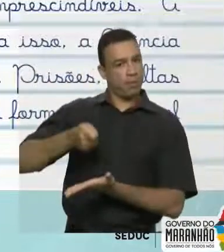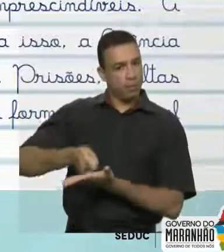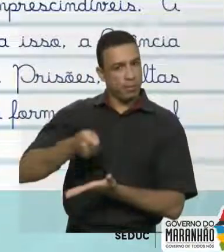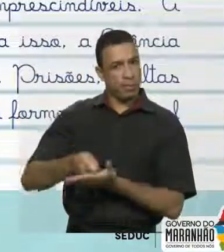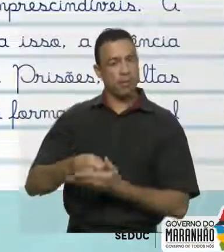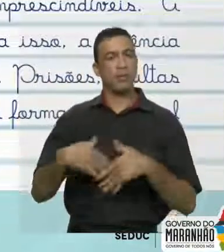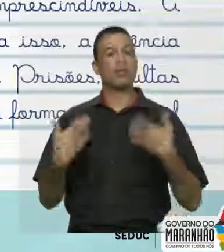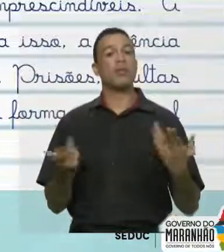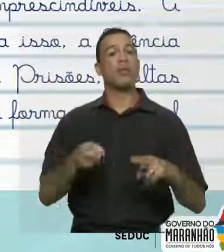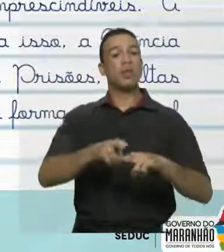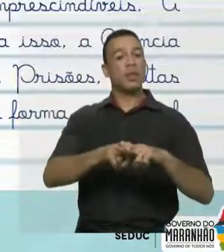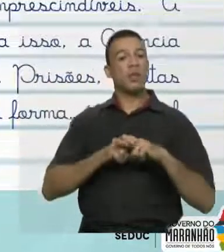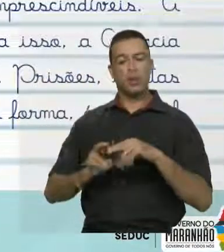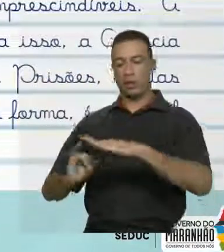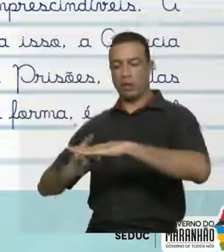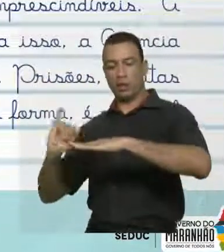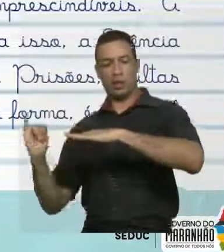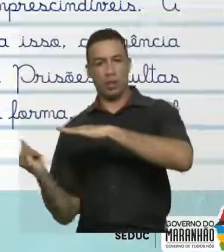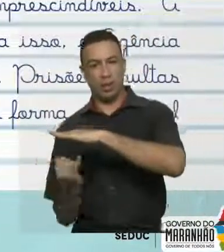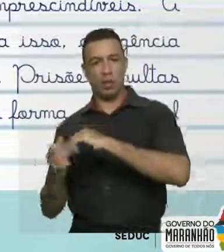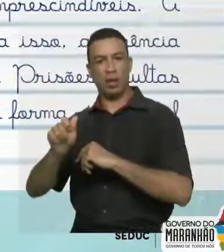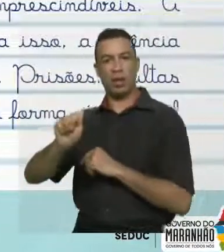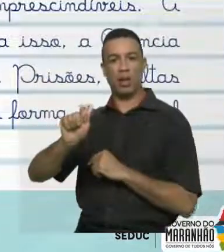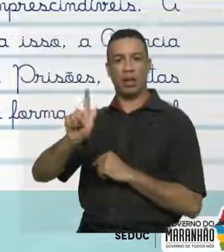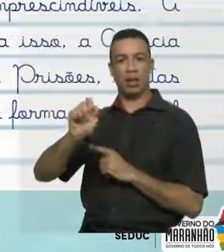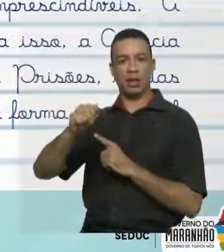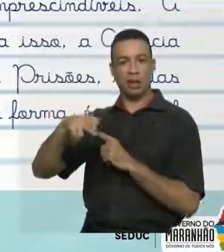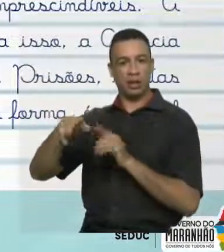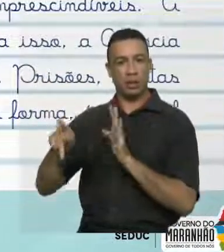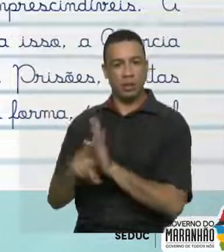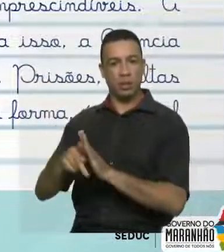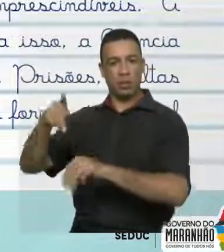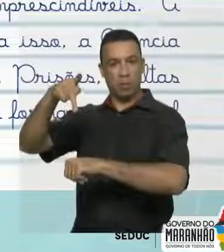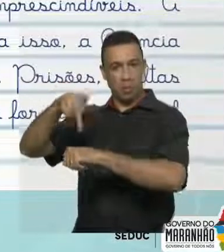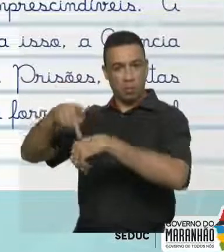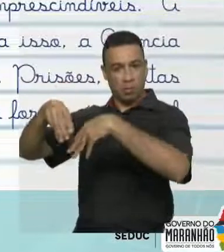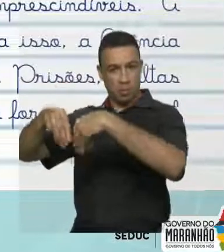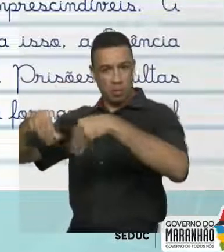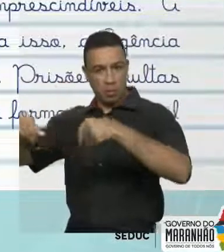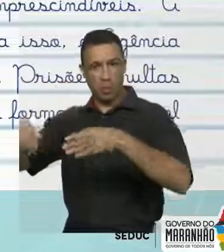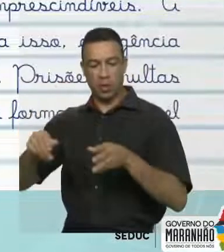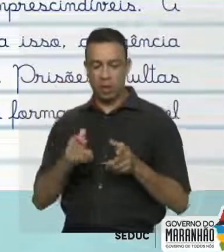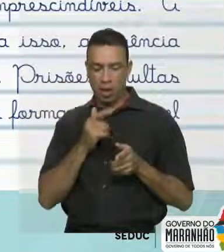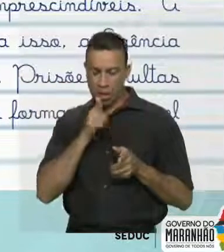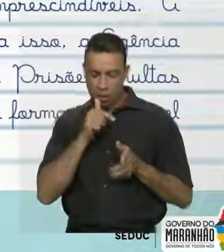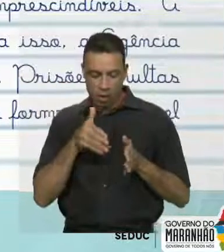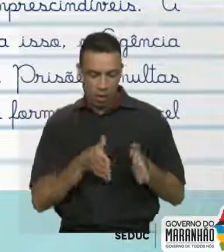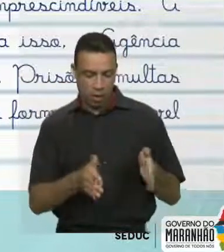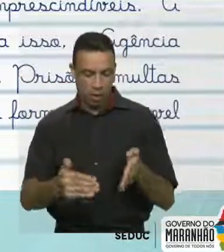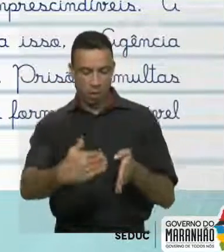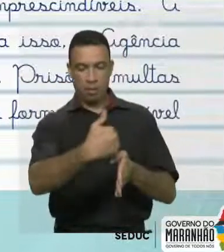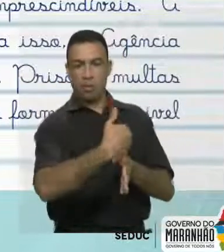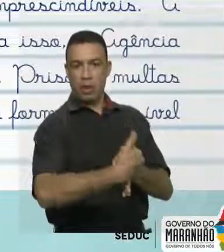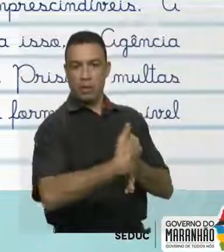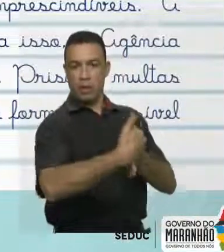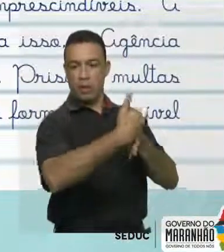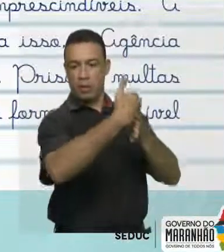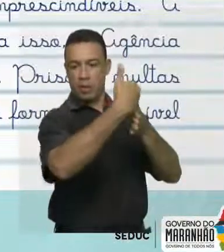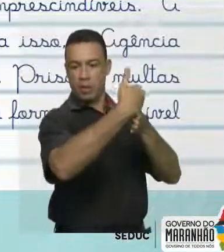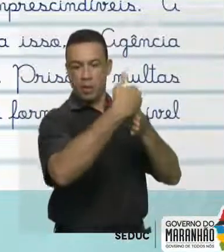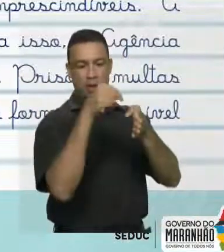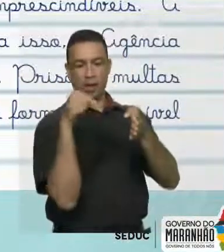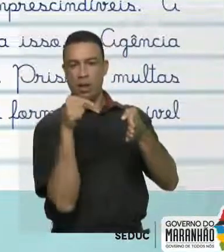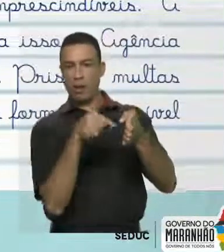a Agência Nacional de Mineração deve vistoriar constantemente as barragens. Prisões, multas e planos financeiros